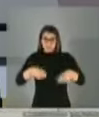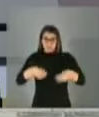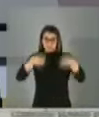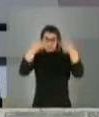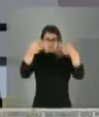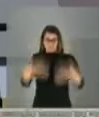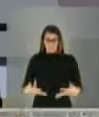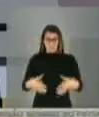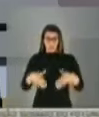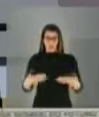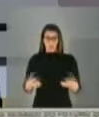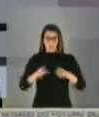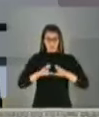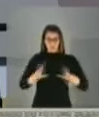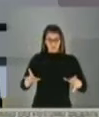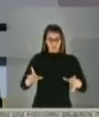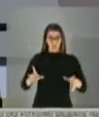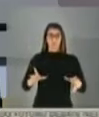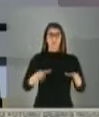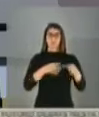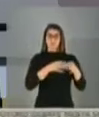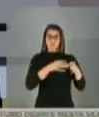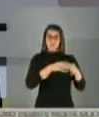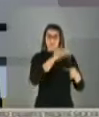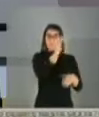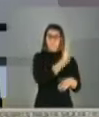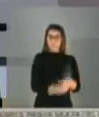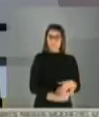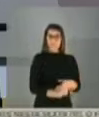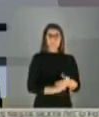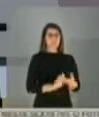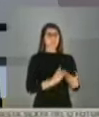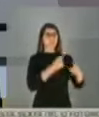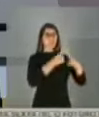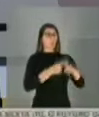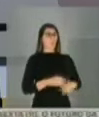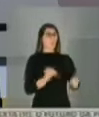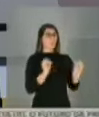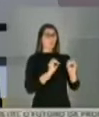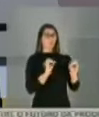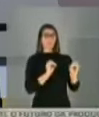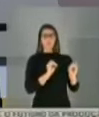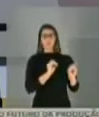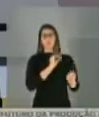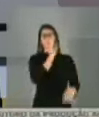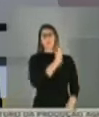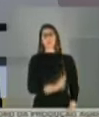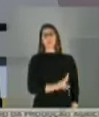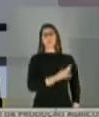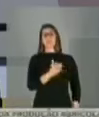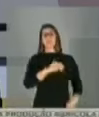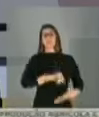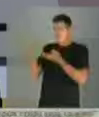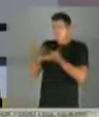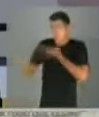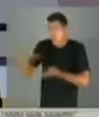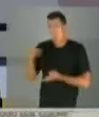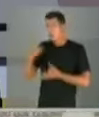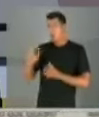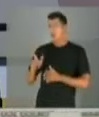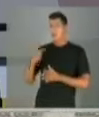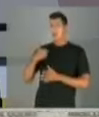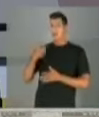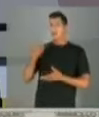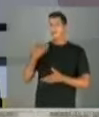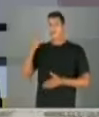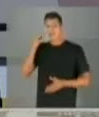diferença entre a seleção brasileira, que não está disputando absolutamente nada. O Brasil vai ser campeão da Copa América. E daí? Eu estou dizendo